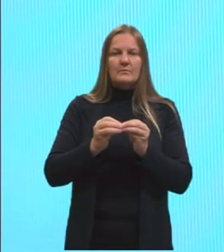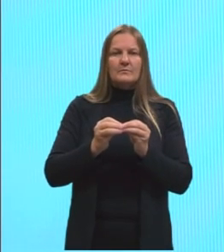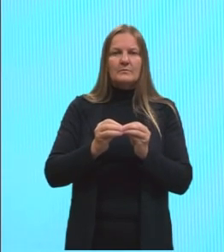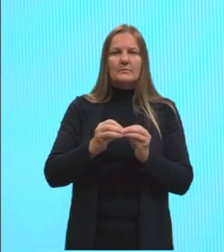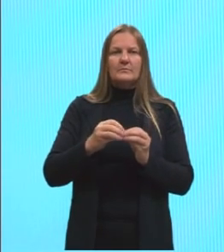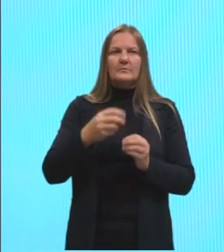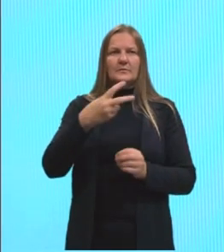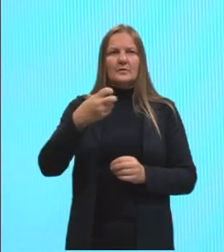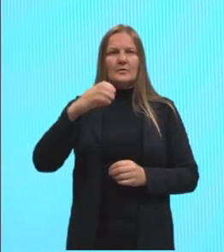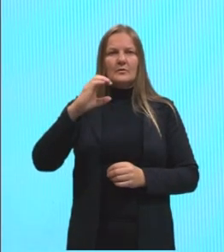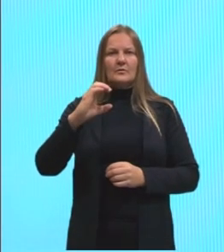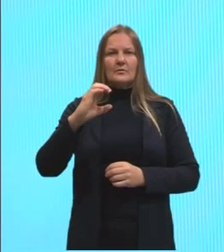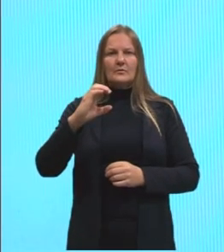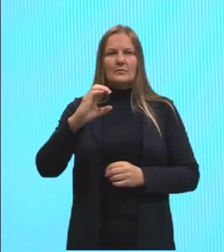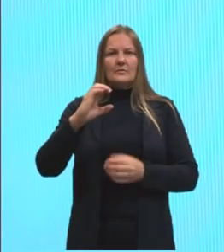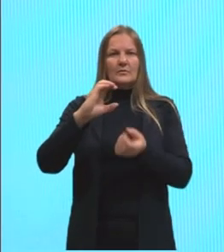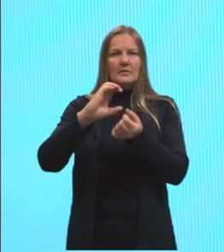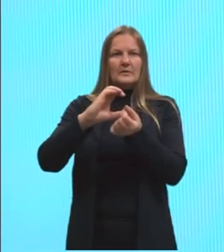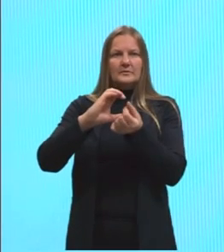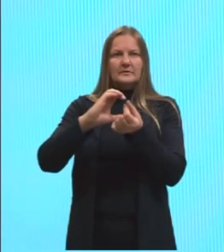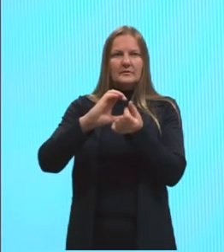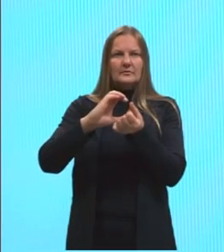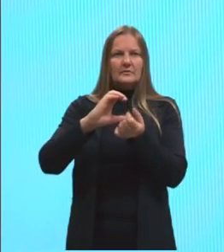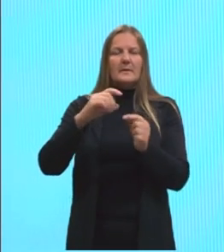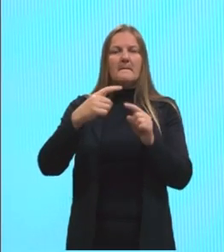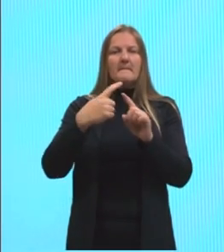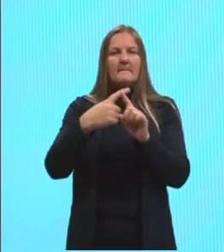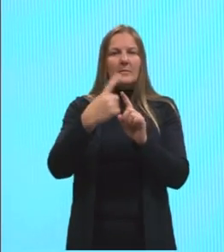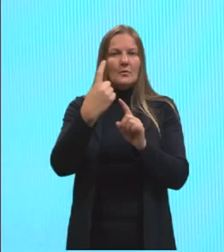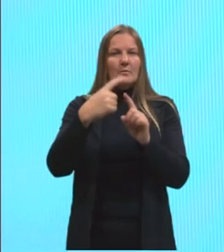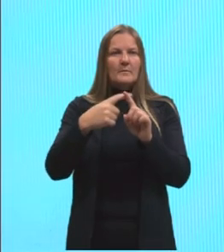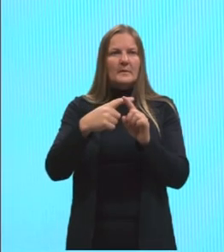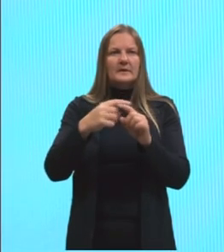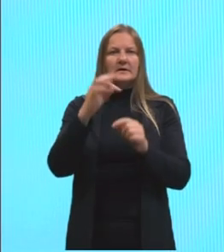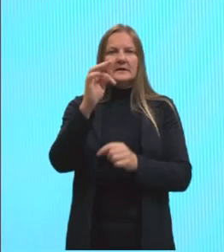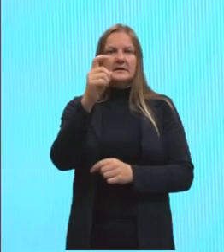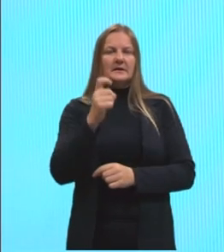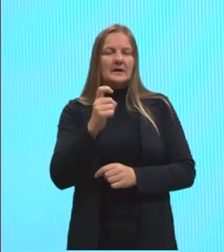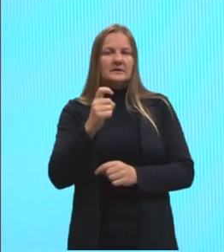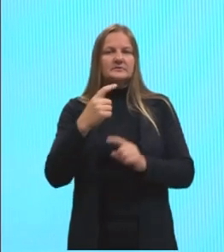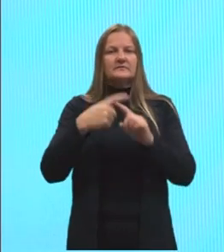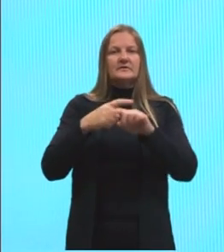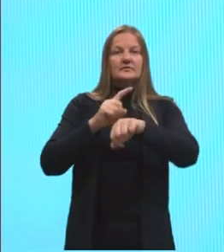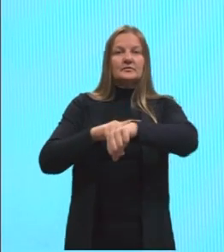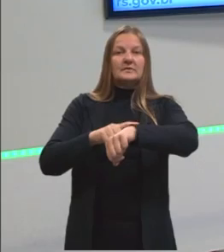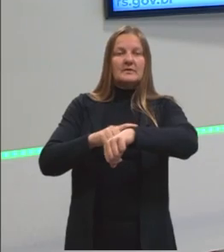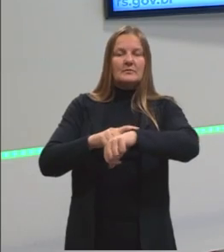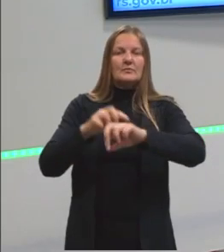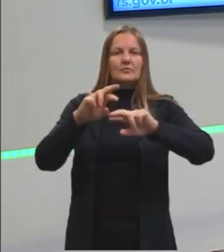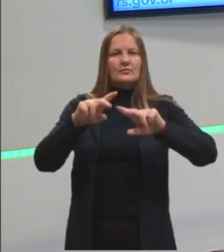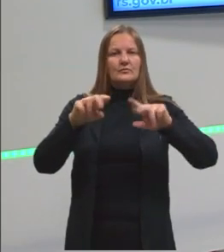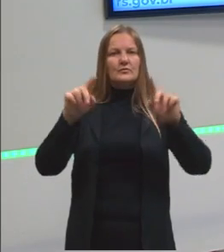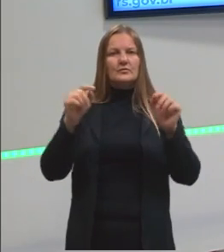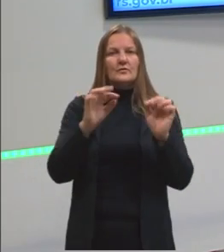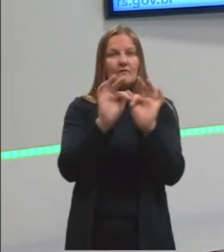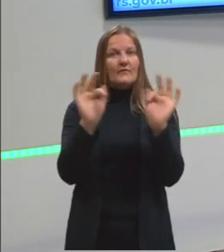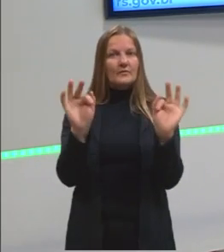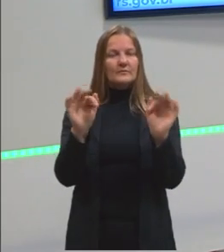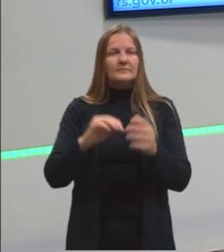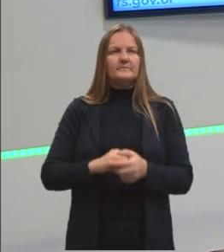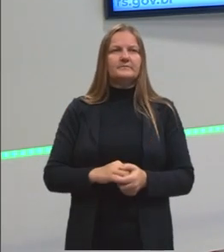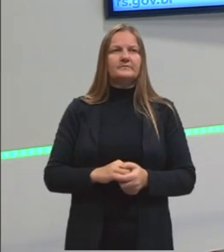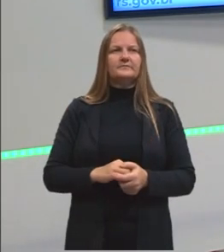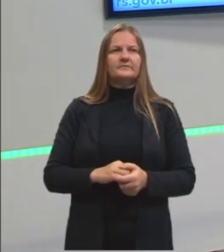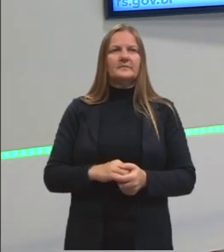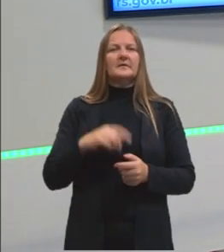temos o capital vezes 1 mais a taxa vezes o tempo. Ou ainda, aqui do lado, nós